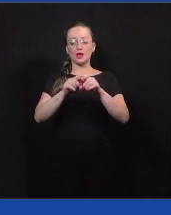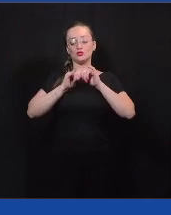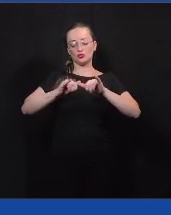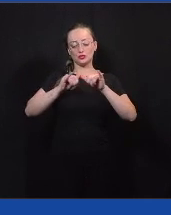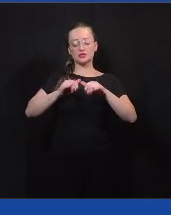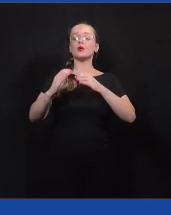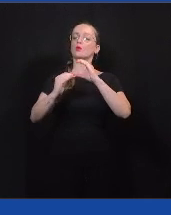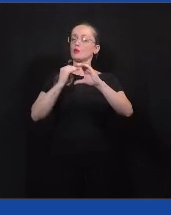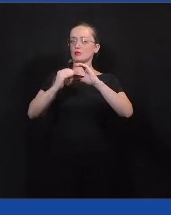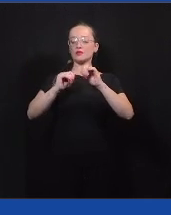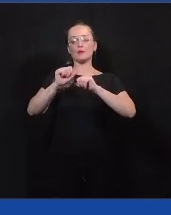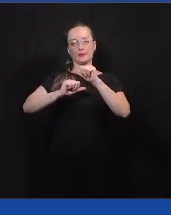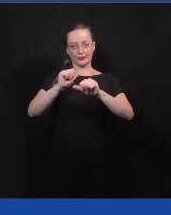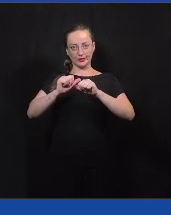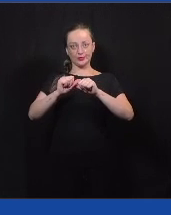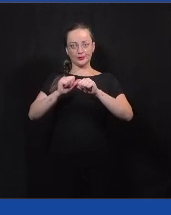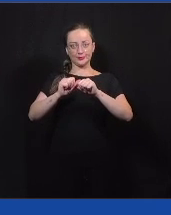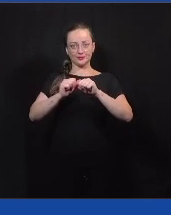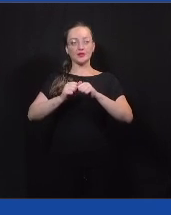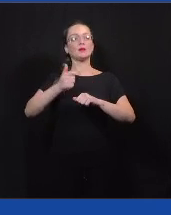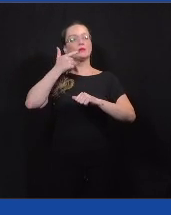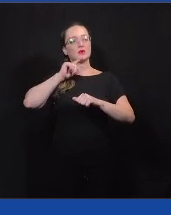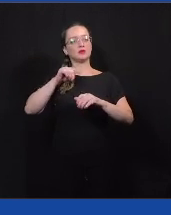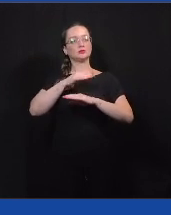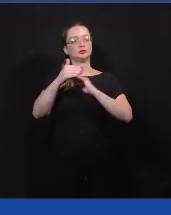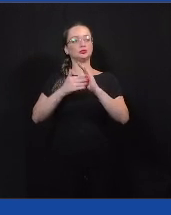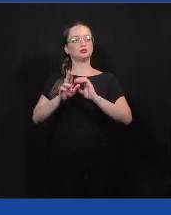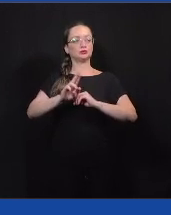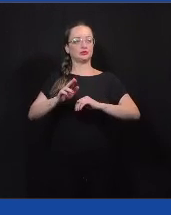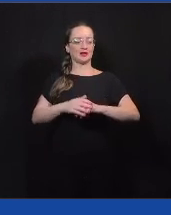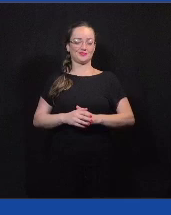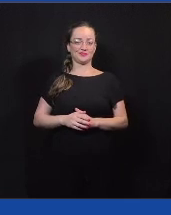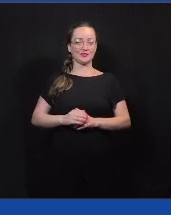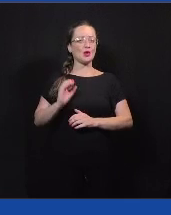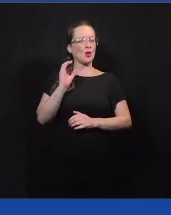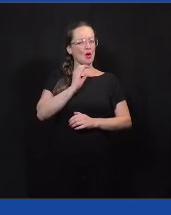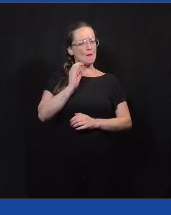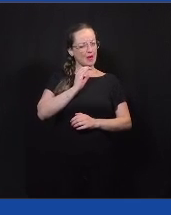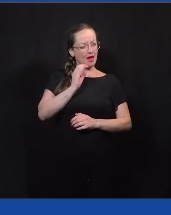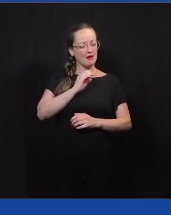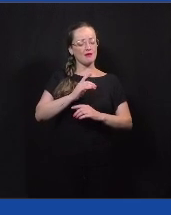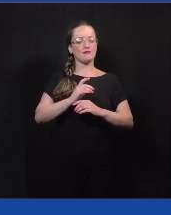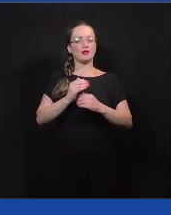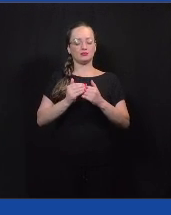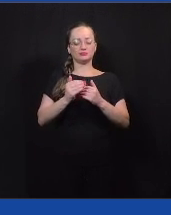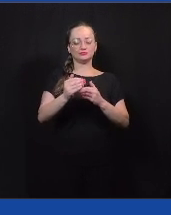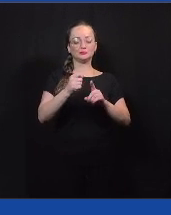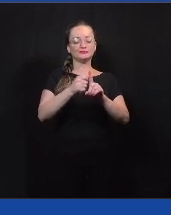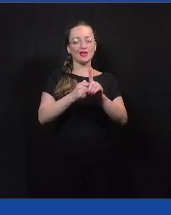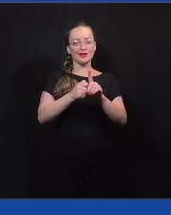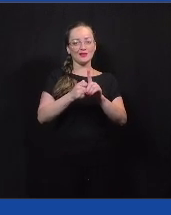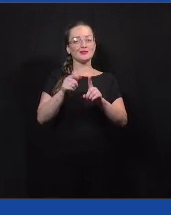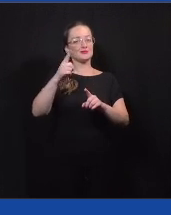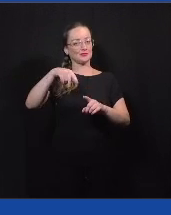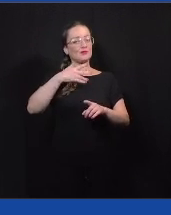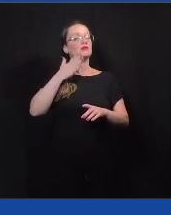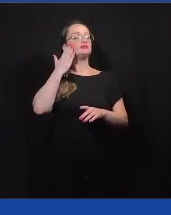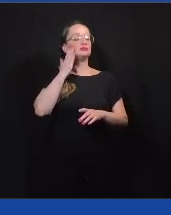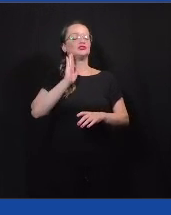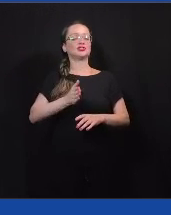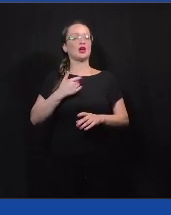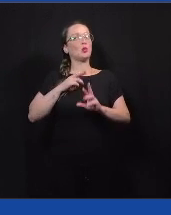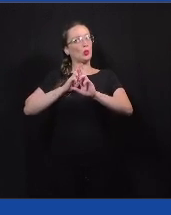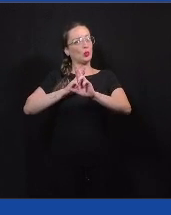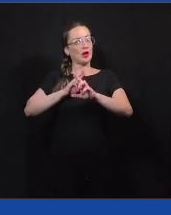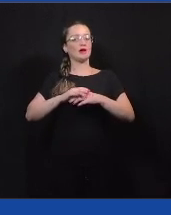comunicação. Então, já, já, ainda esse mês, vocês já vão ouvir, eu espero, que está